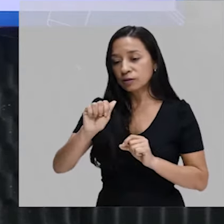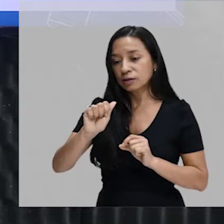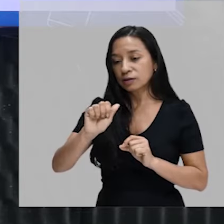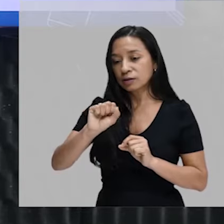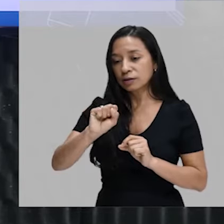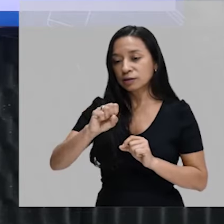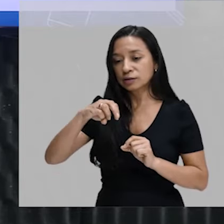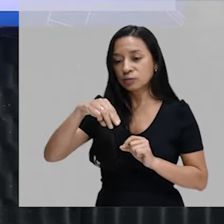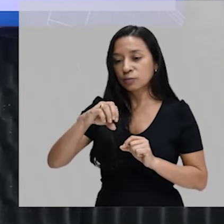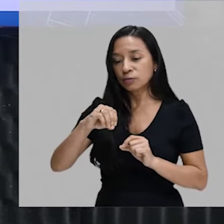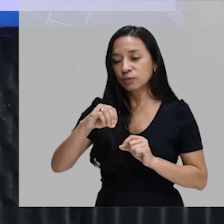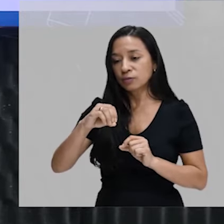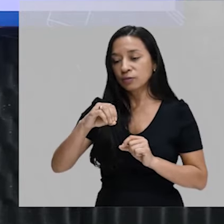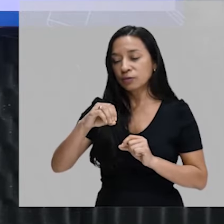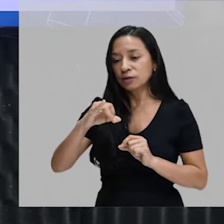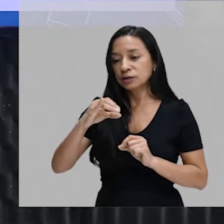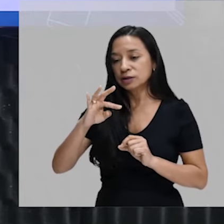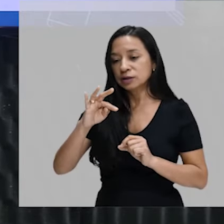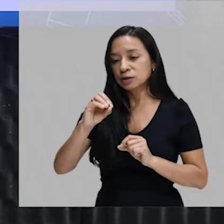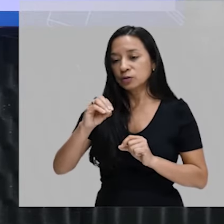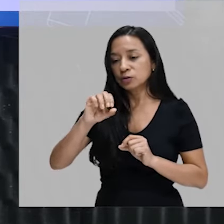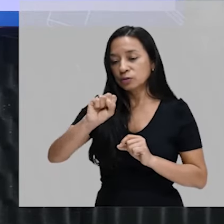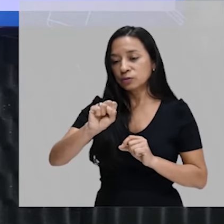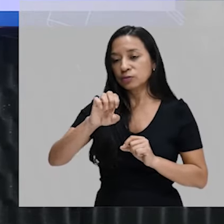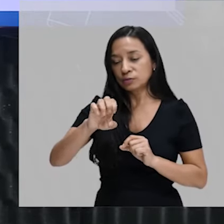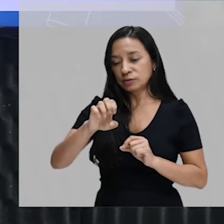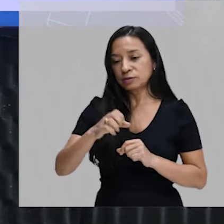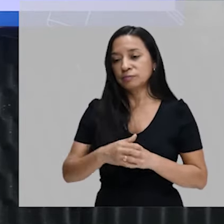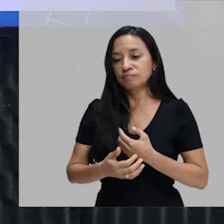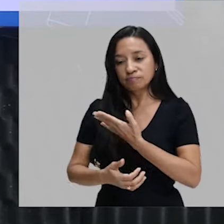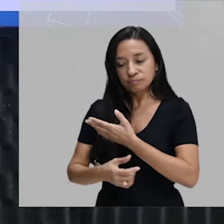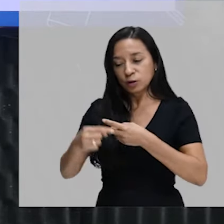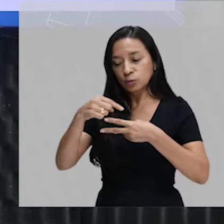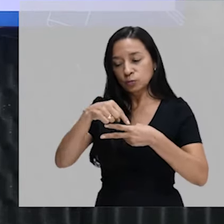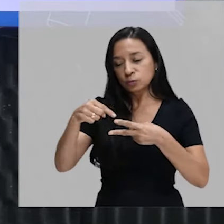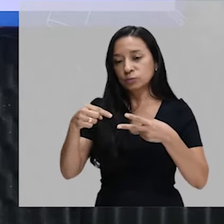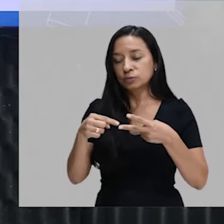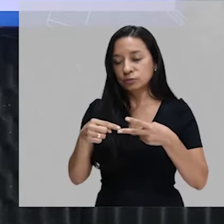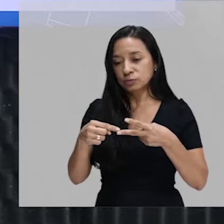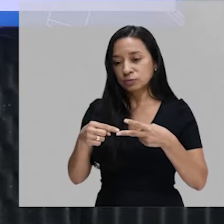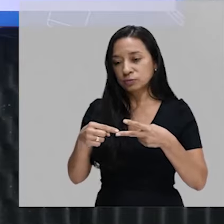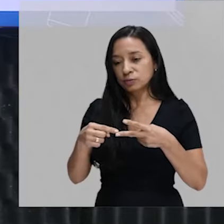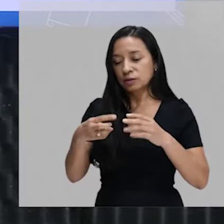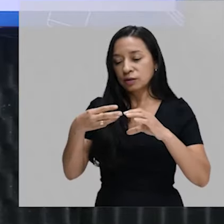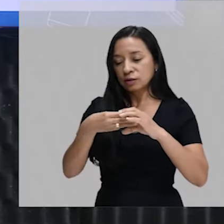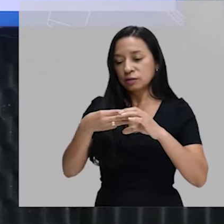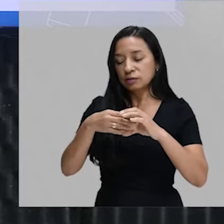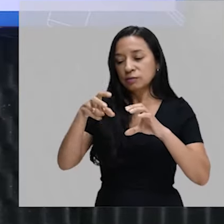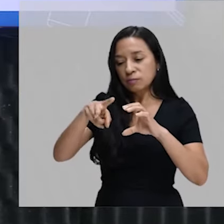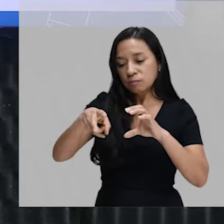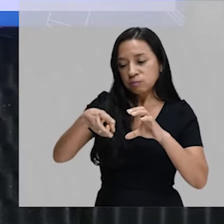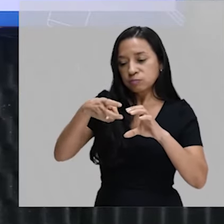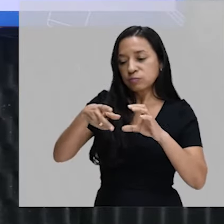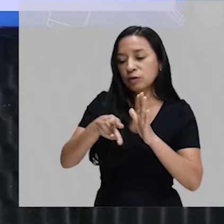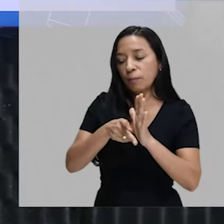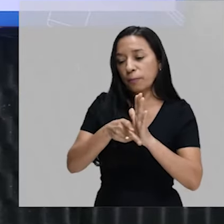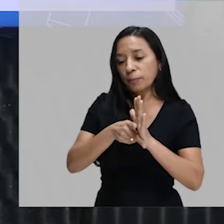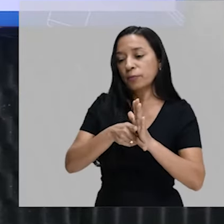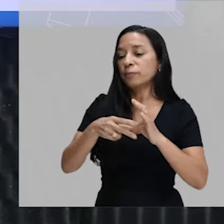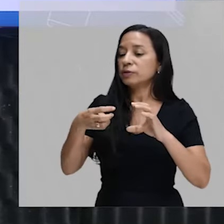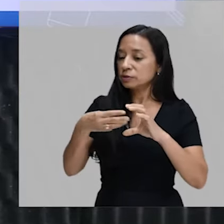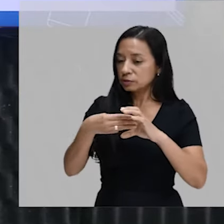Então, apresentei aqui para vocês a função autofágica, que é quando a célula digere partículas da própria célula,